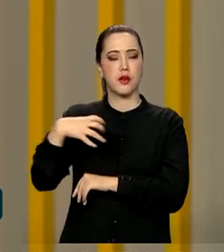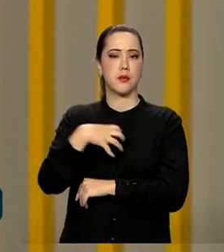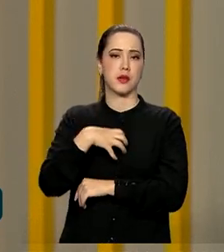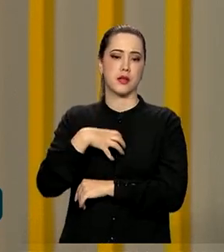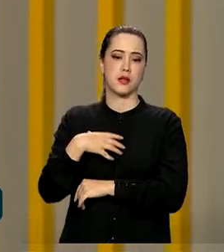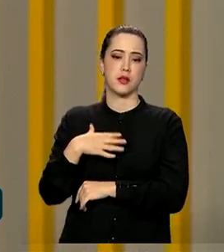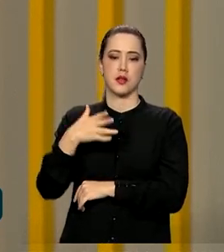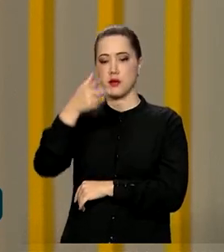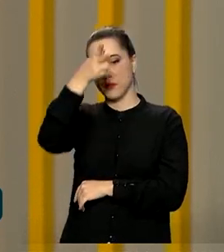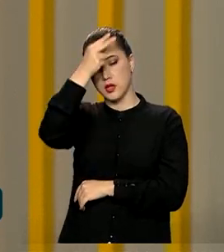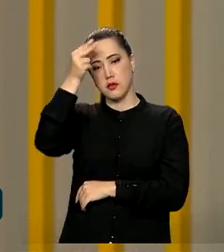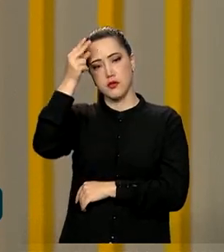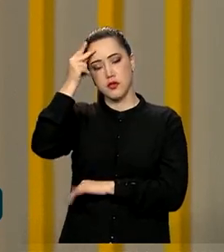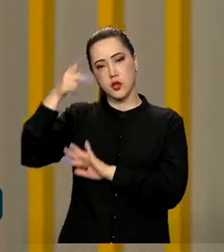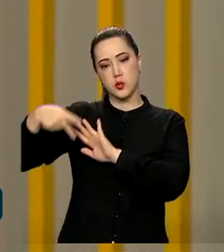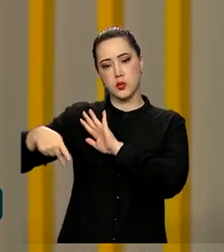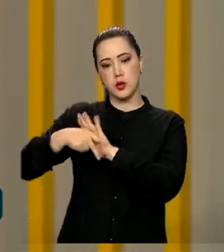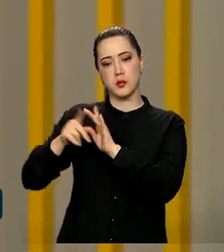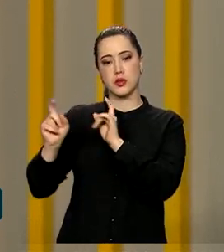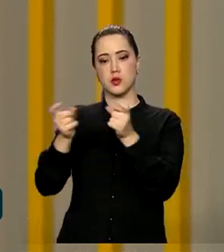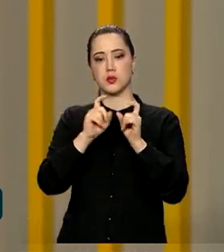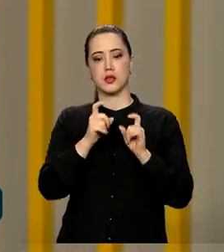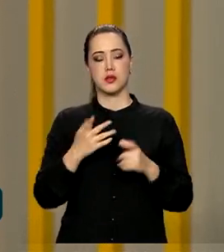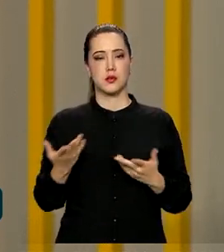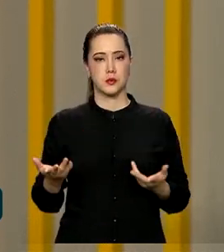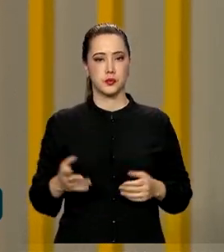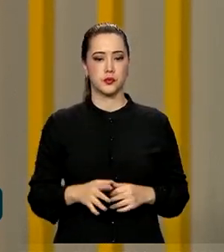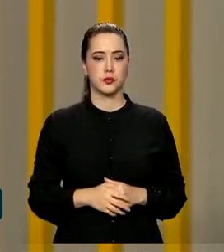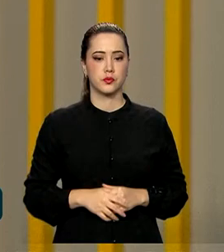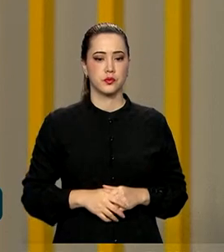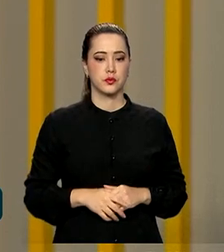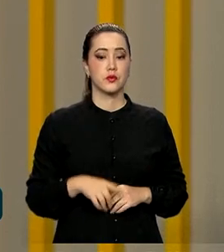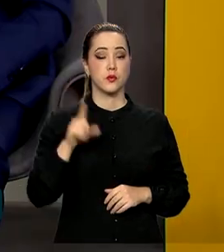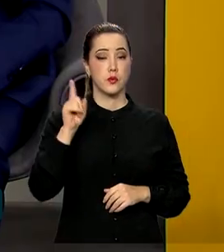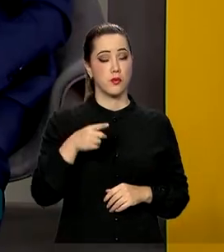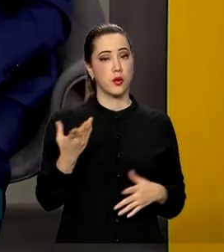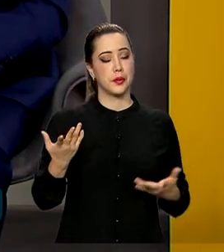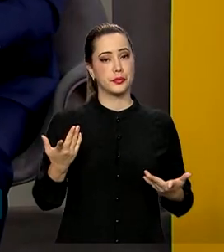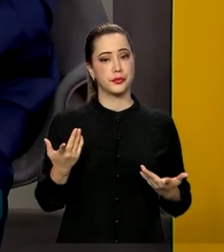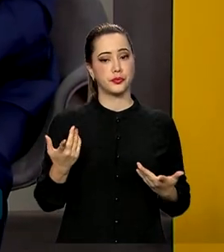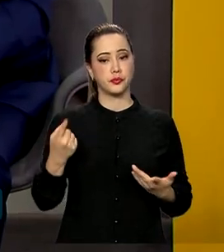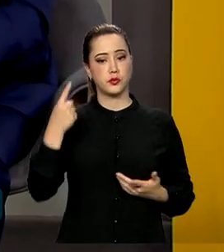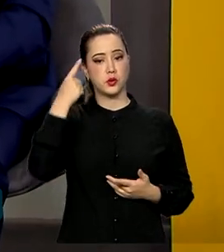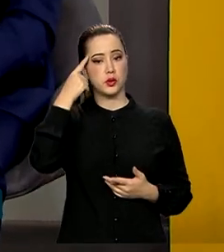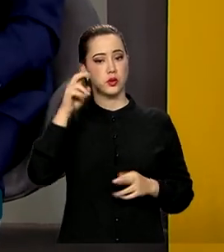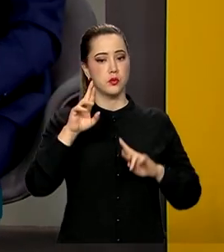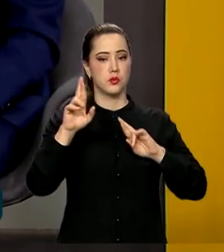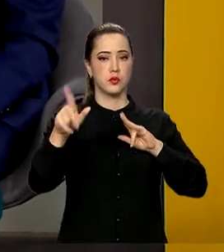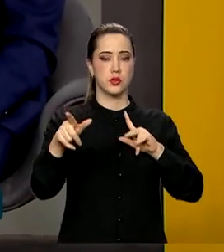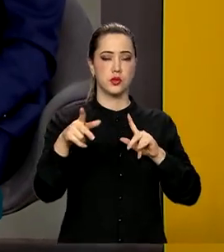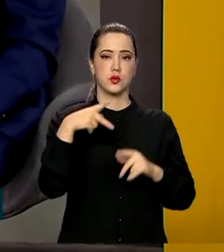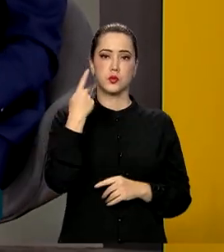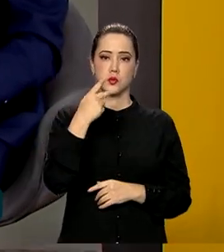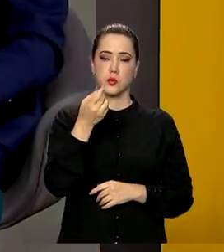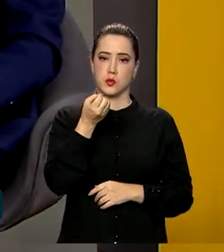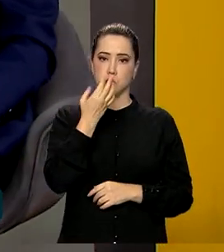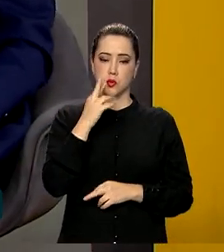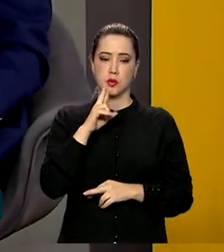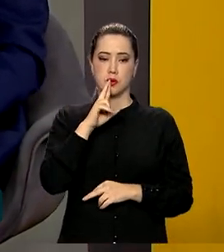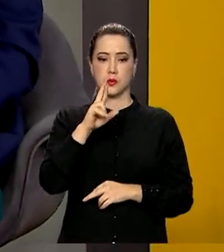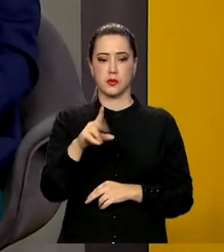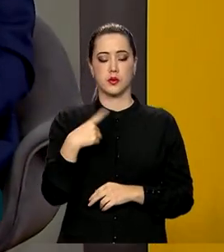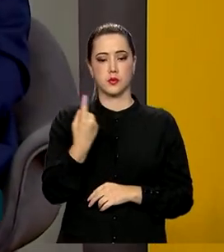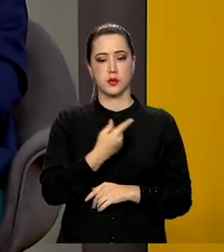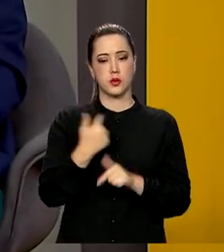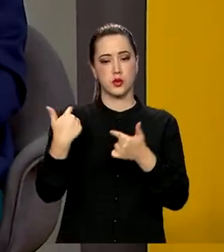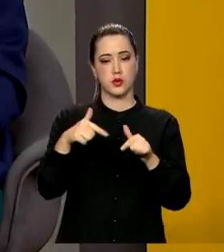atendendo prefeitas e prefeitos e gestores públicos. Na verdade, é uma lógica invertida para um bom resultado. Afinal, a gente